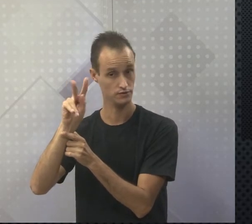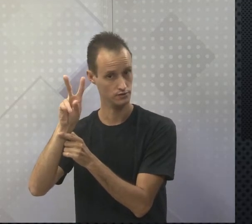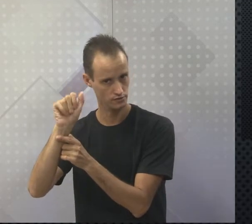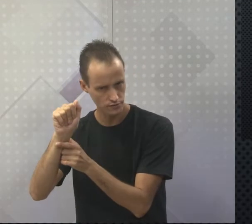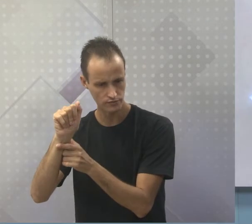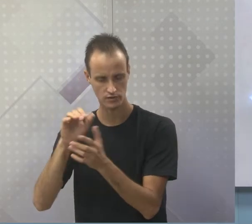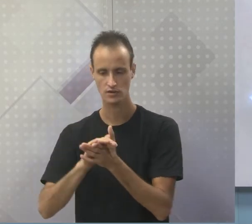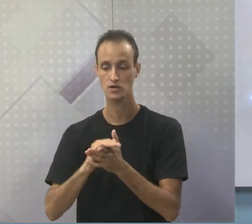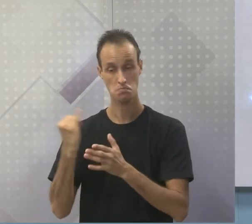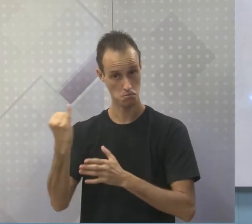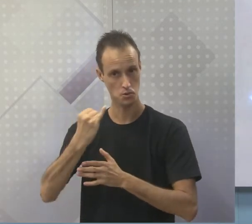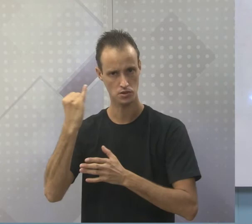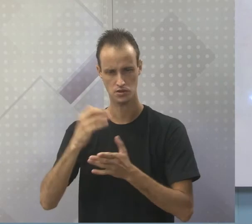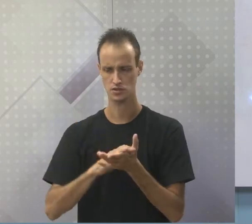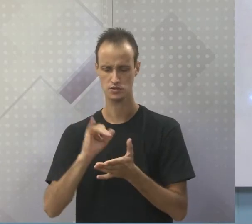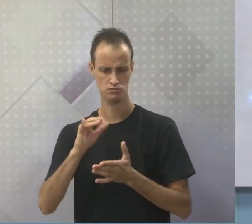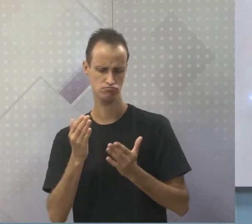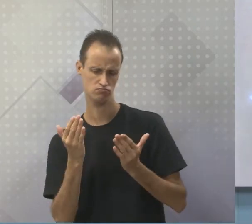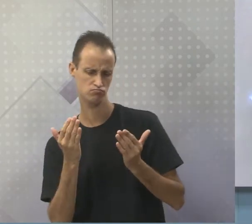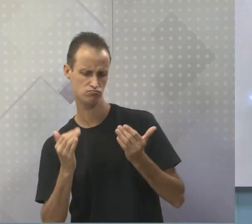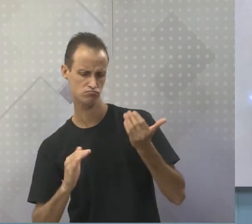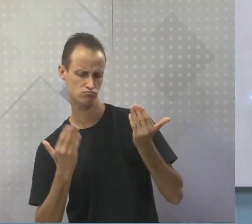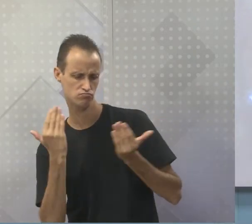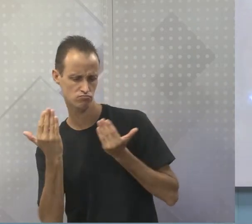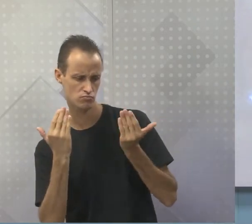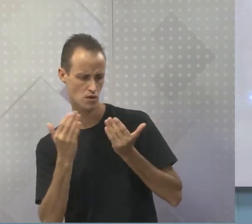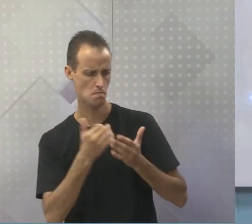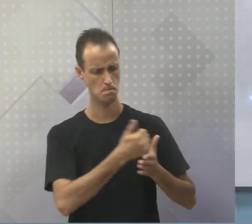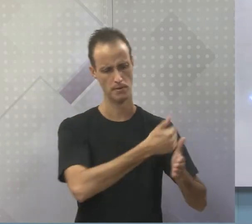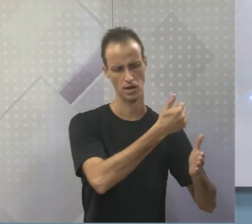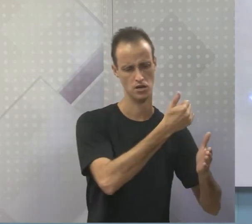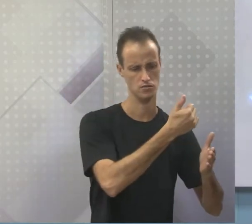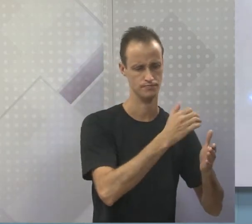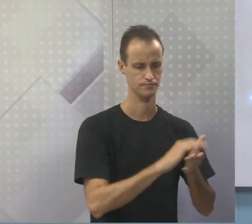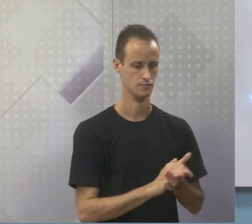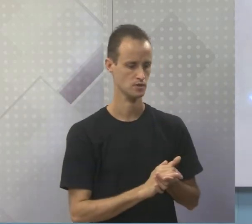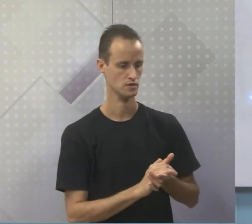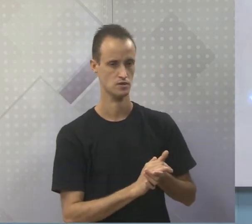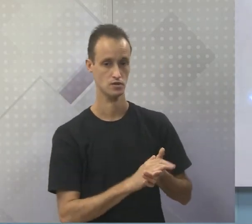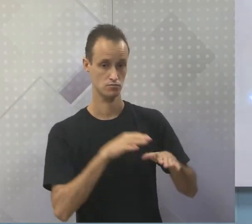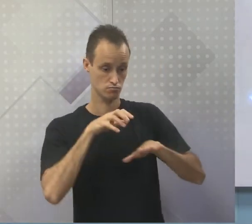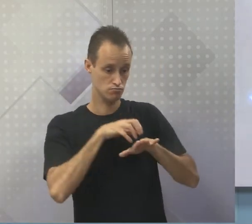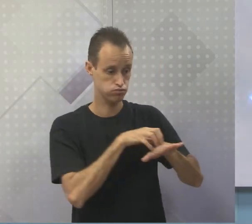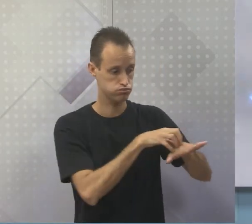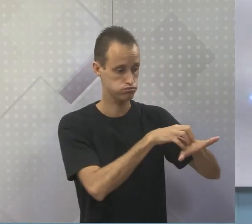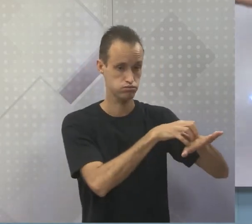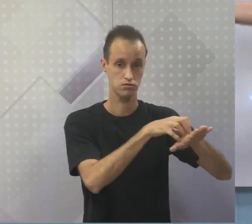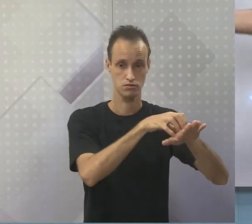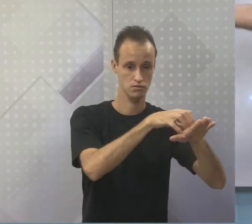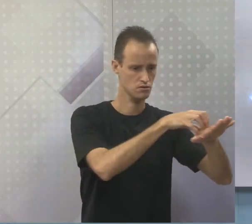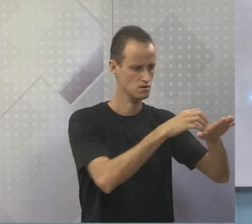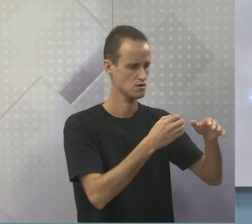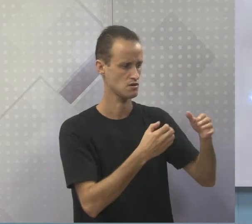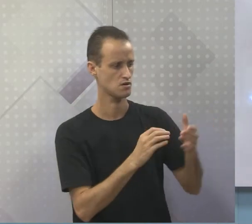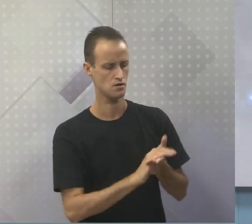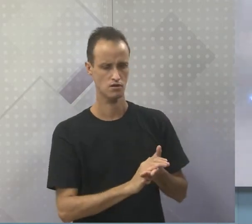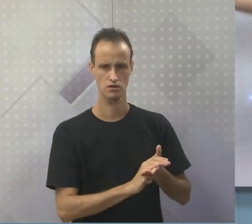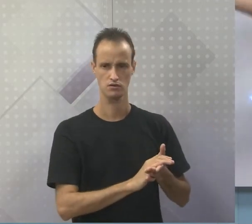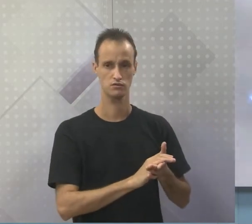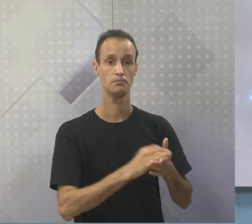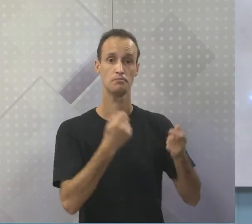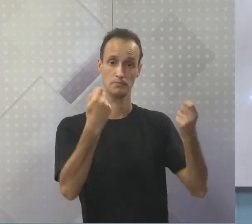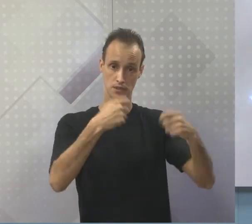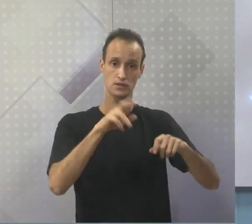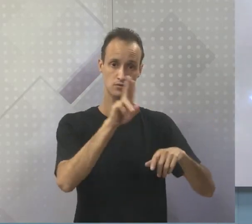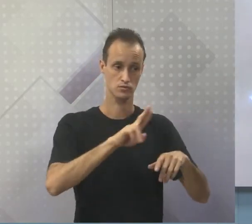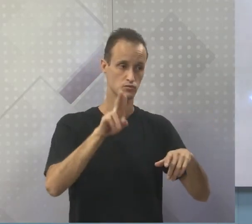produção. Porque se você analisar um terciário, então um serviço, por exemplo, serviço de transporte, para sair a matéria-prima para a indústria, tem